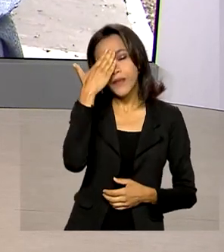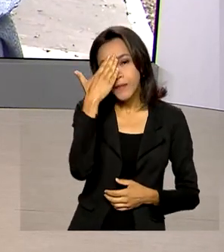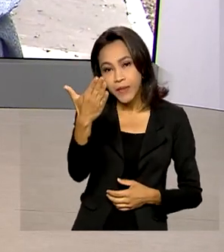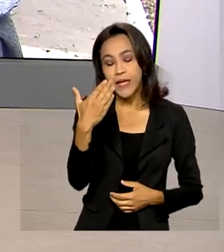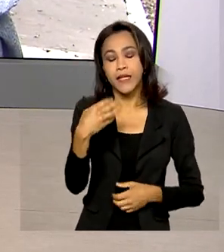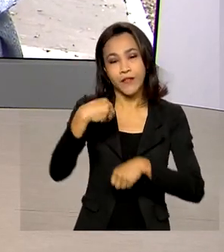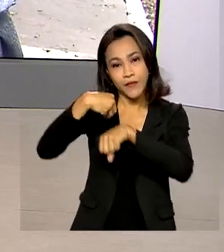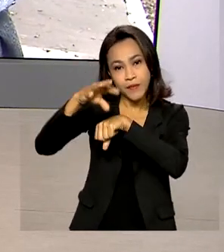informações. Bom trabalho.